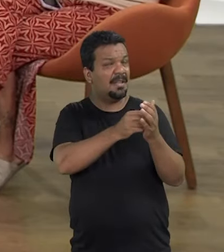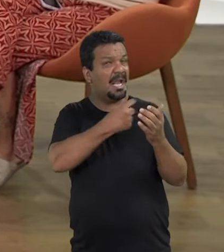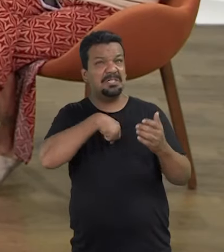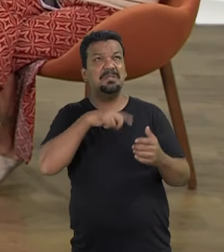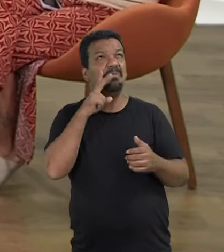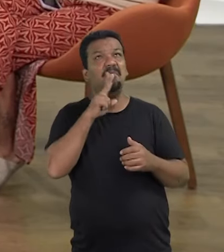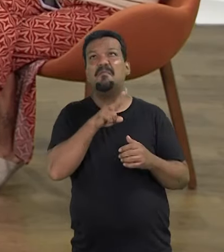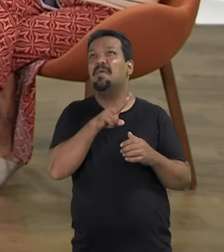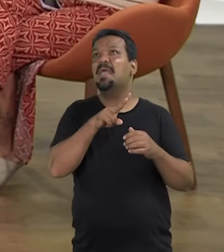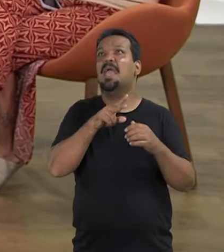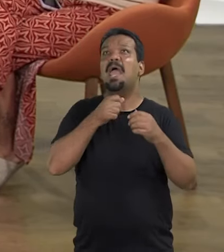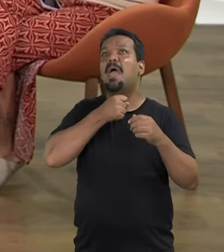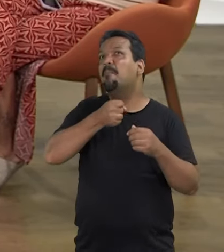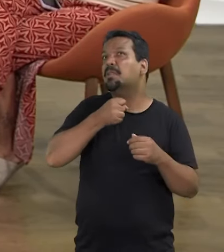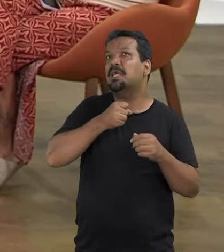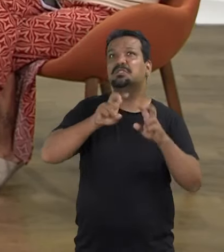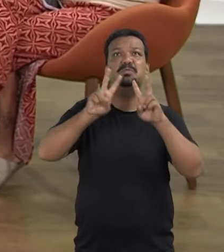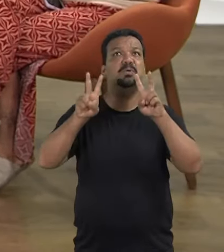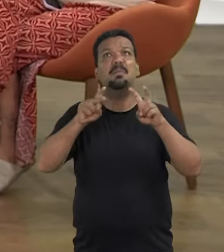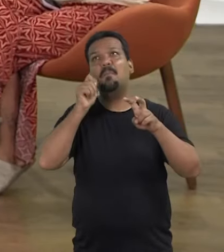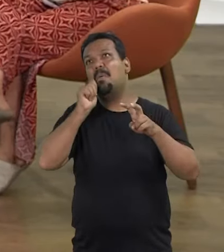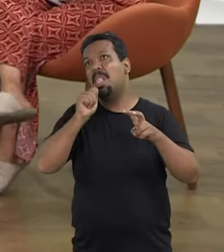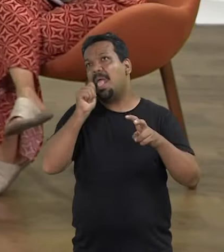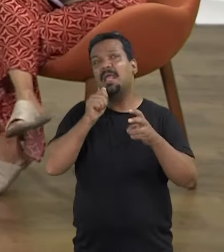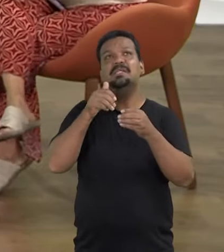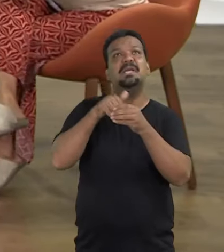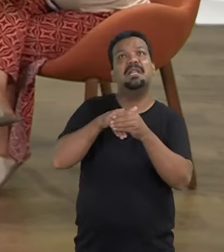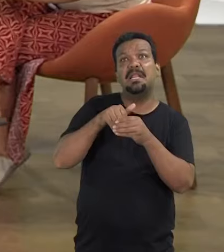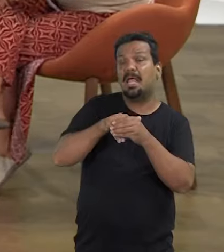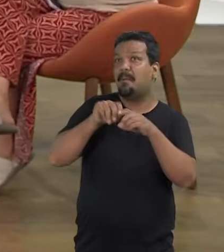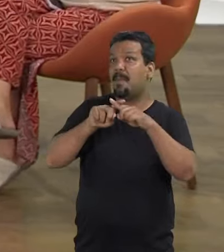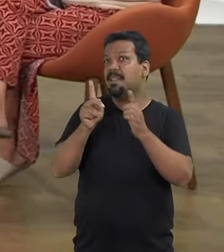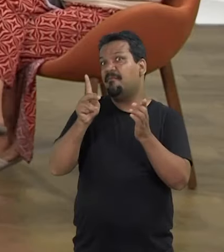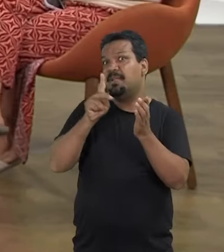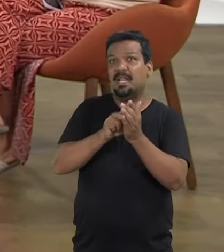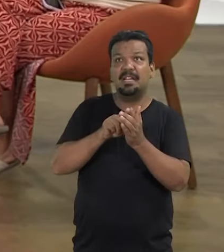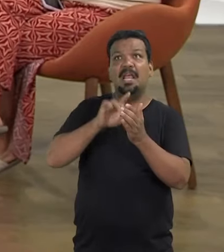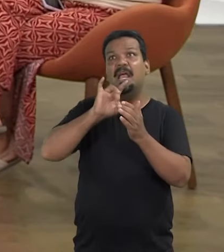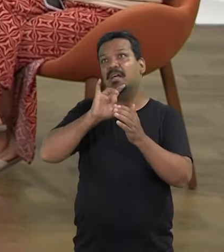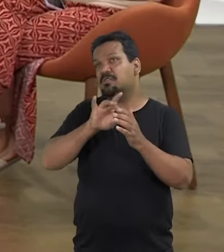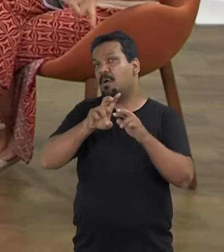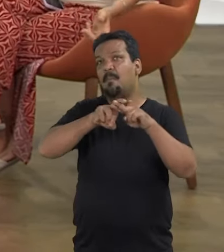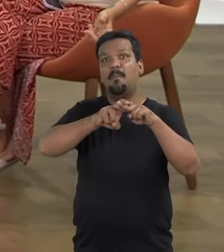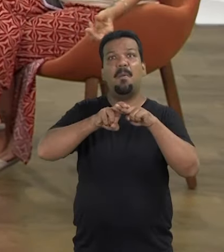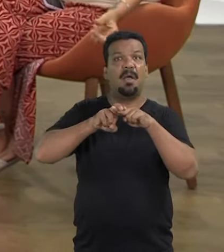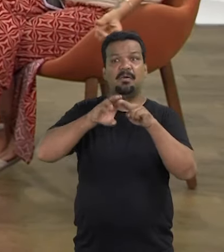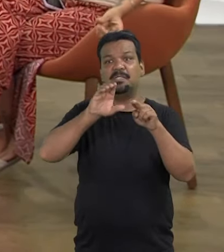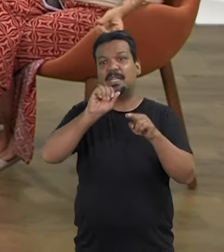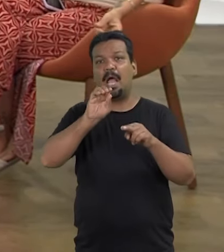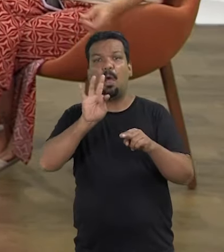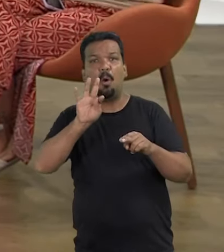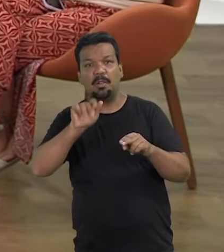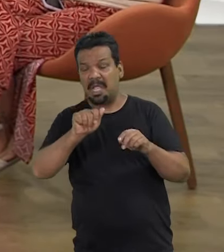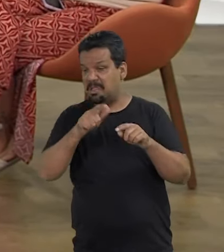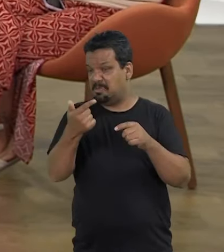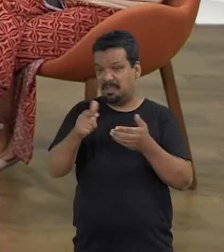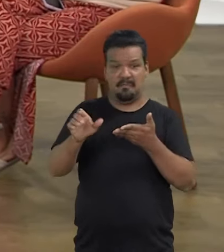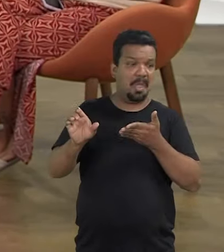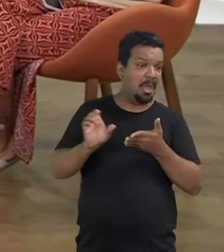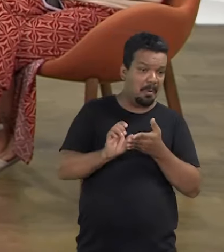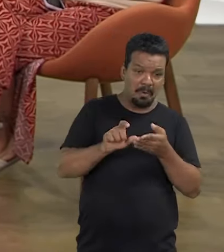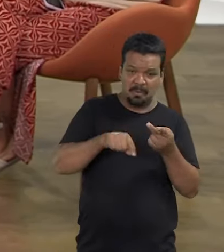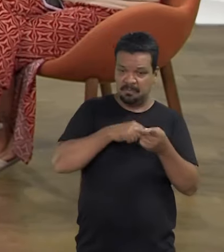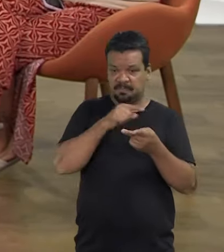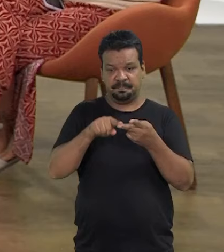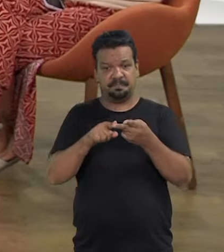A gente não vê, por exemplo, matéria sobre mulheres que se candidataram, mas na verdade era só para cumprir uma cota. Elas não receberam